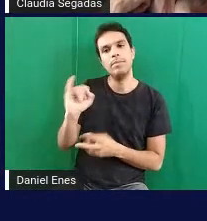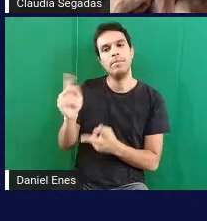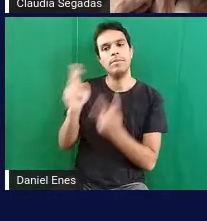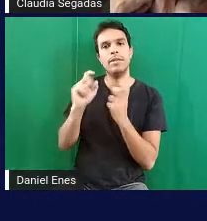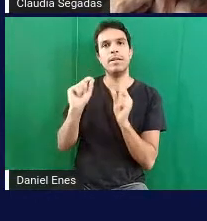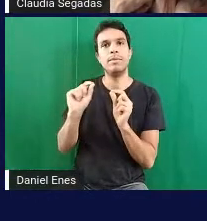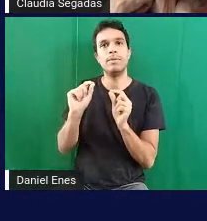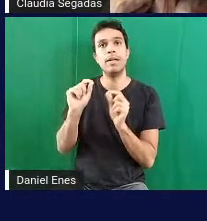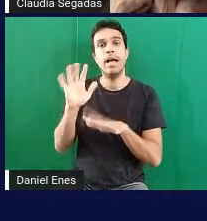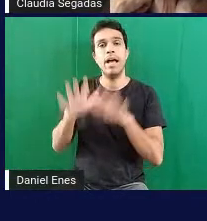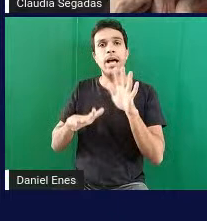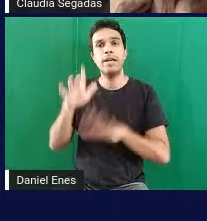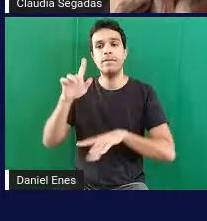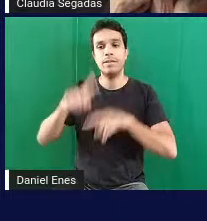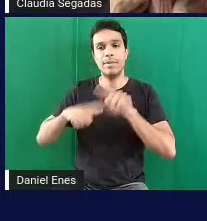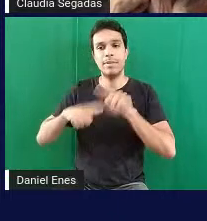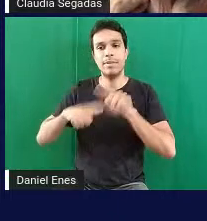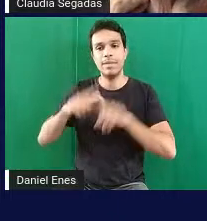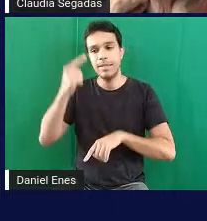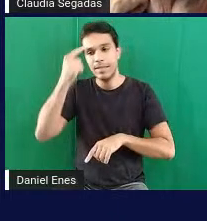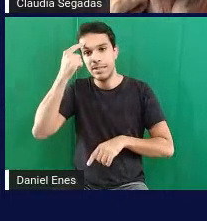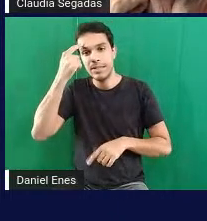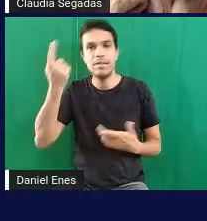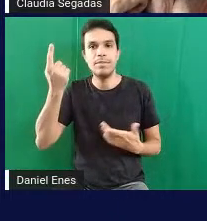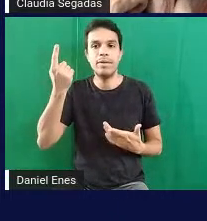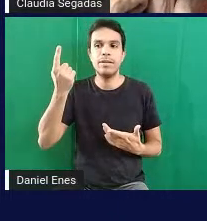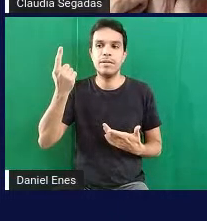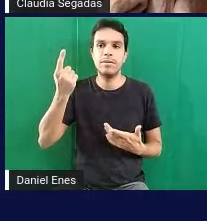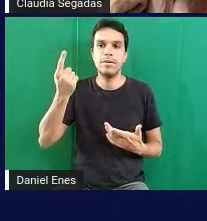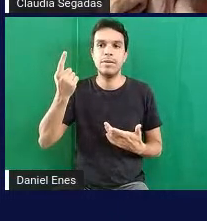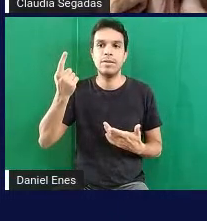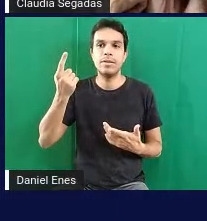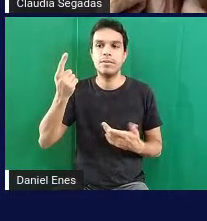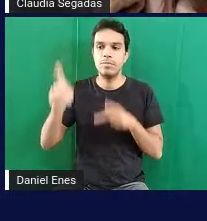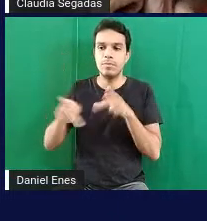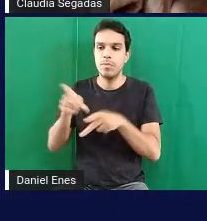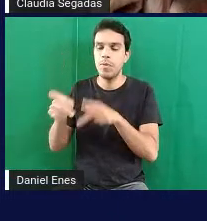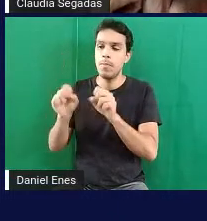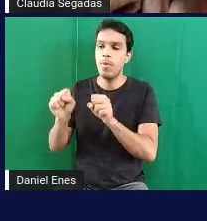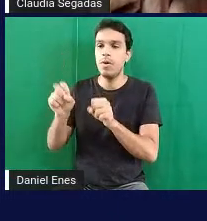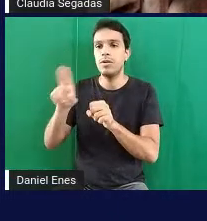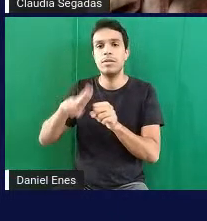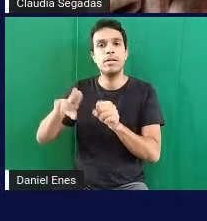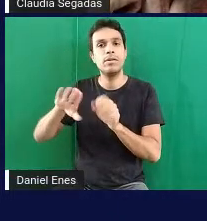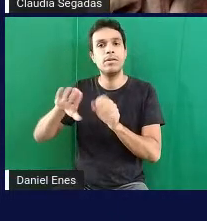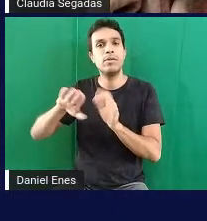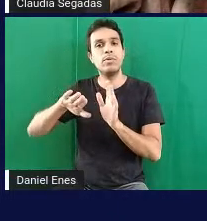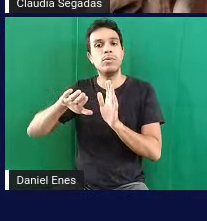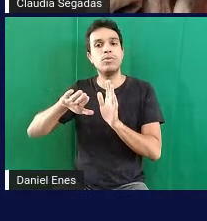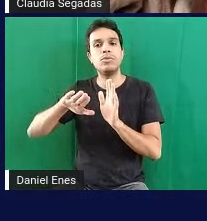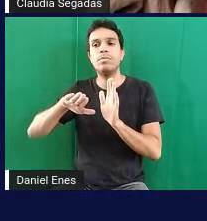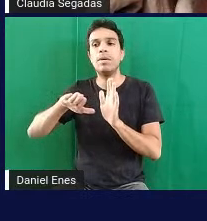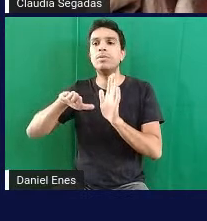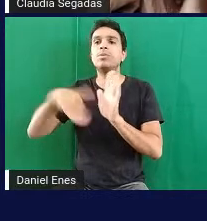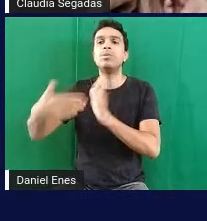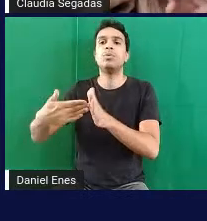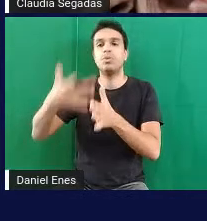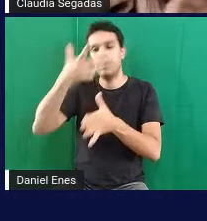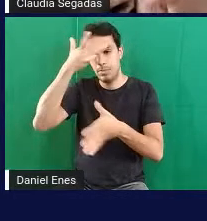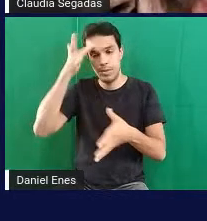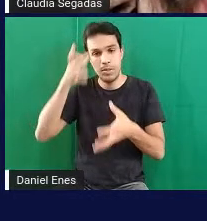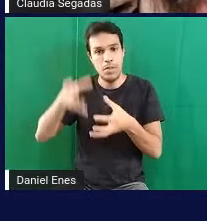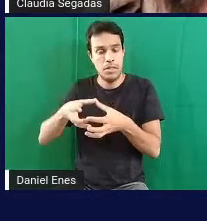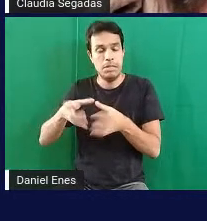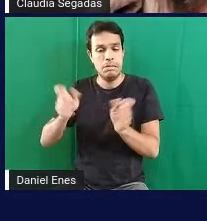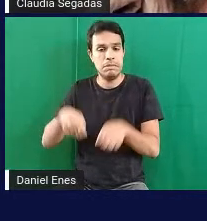vezes o material que a gente pensa para um aluno para um certo público pode ser útil para todos os alunos da turma então se a gente